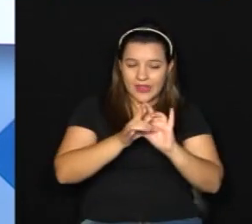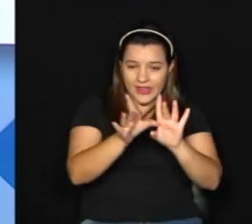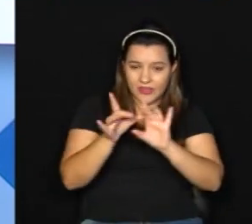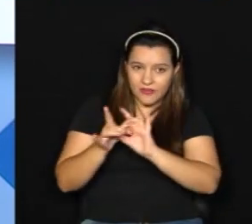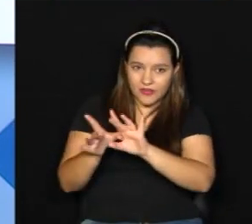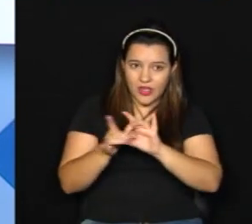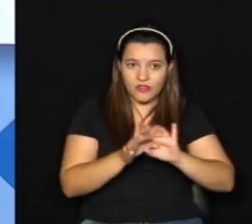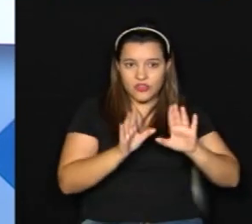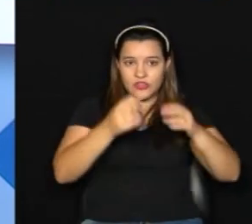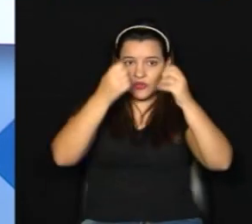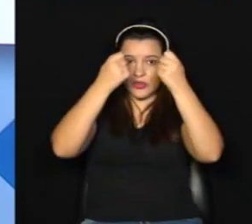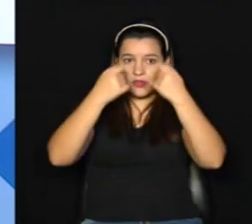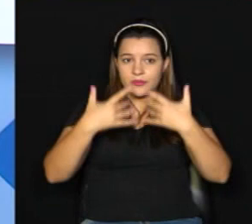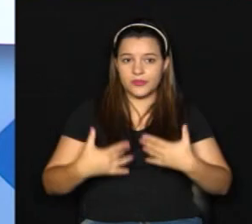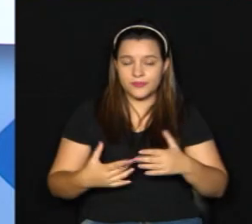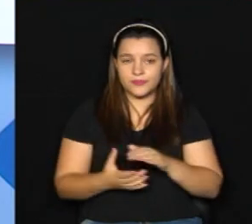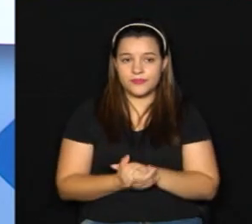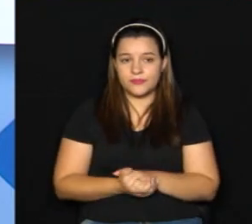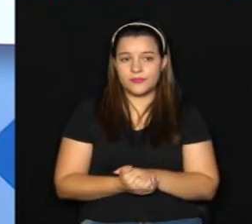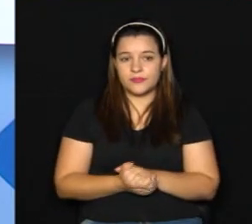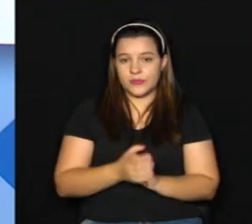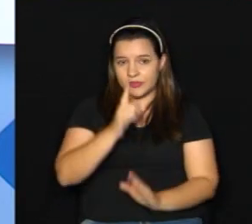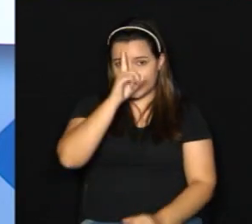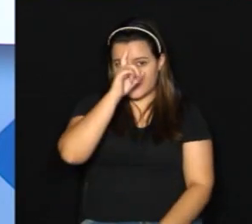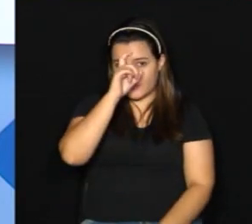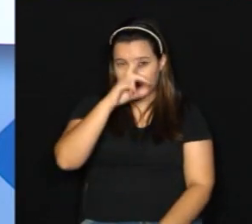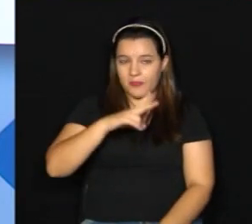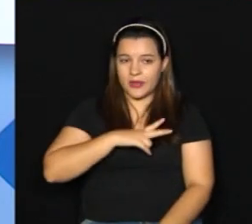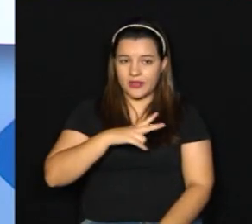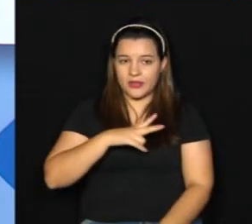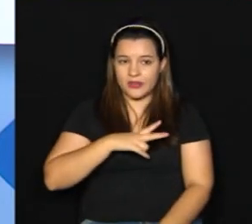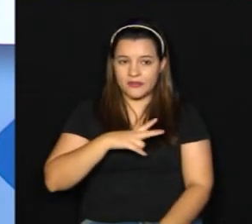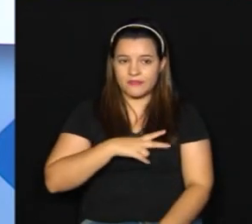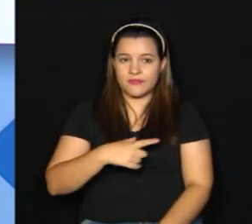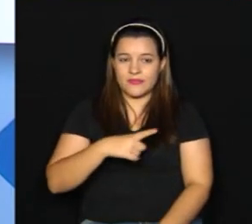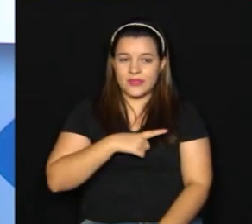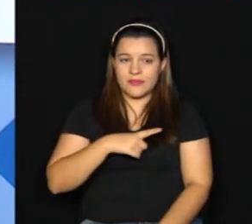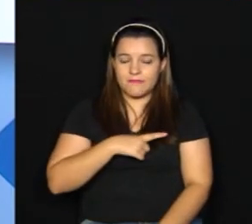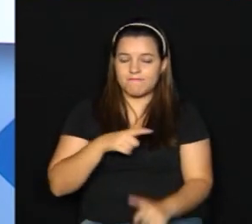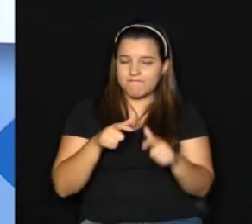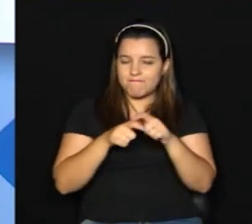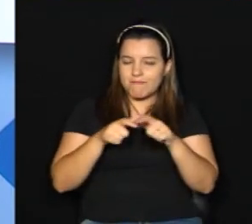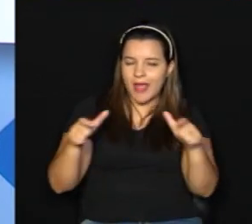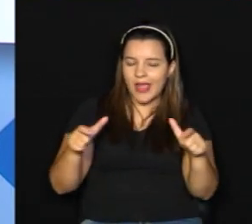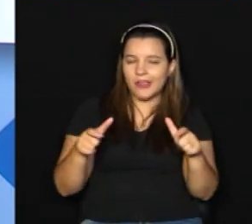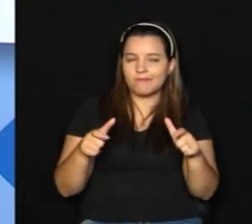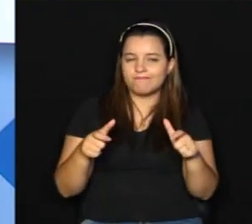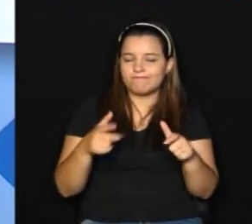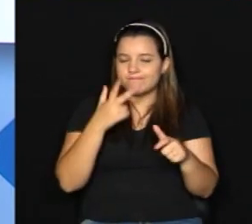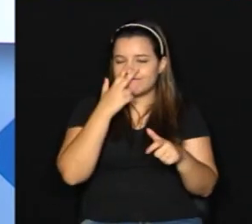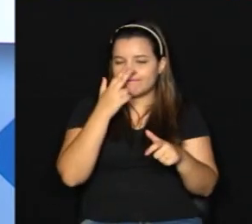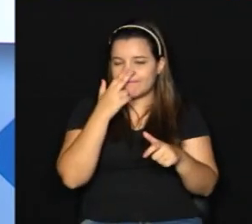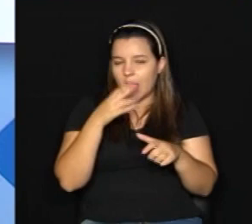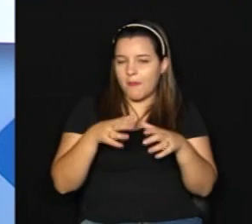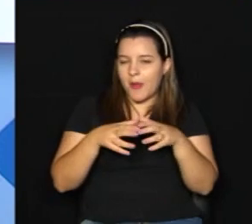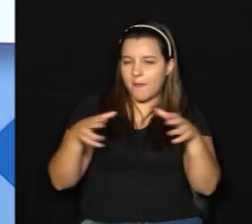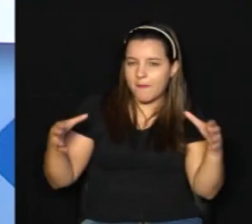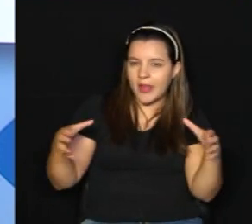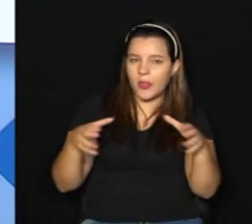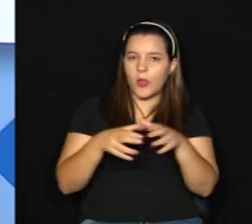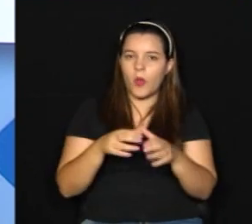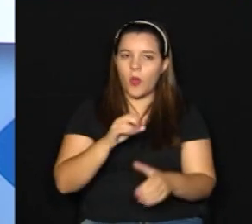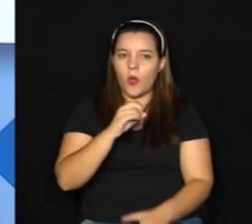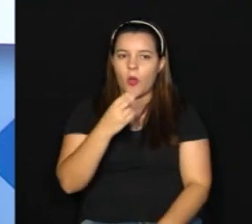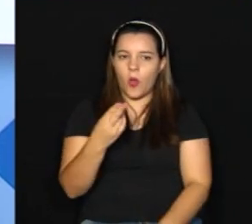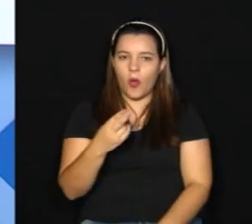até porque já foi explicado, os hospitais particulares, eles têm essa maior flexibilidade em aumentar ou não o